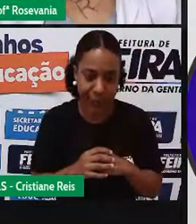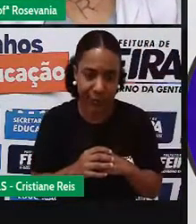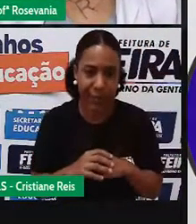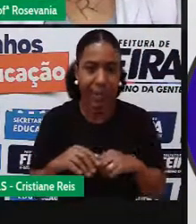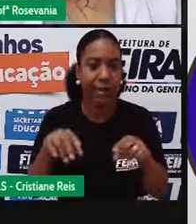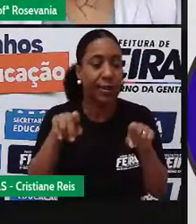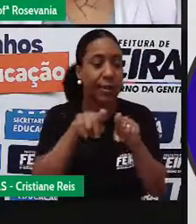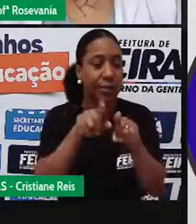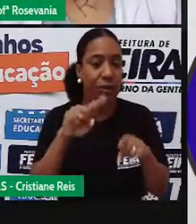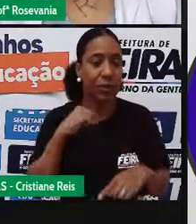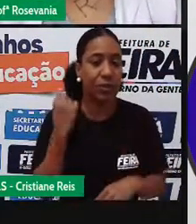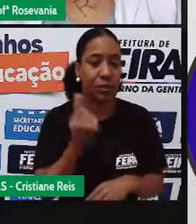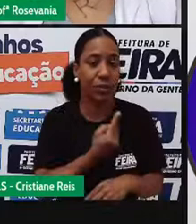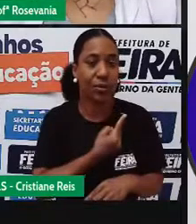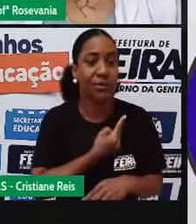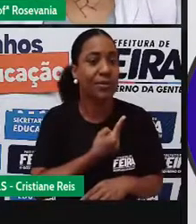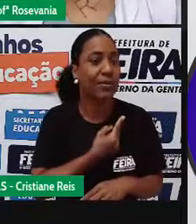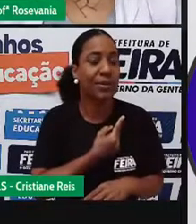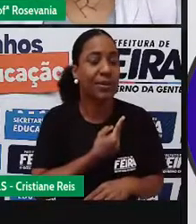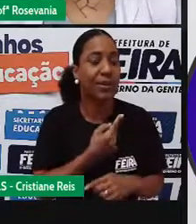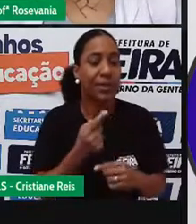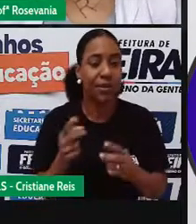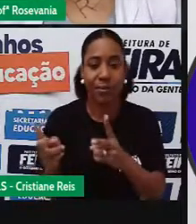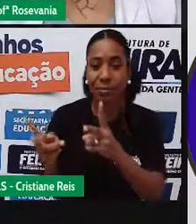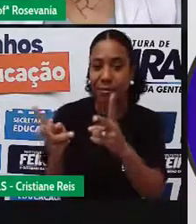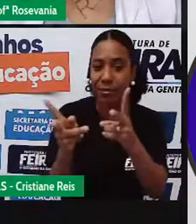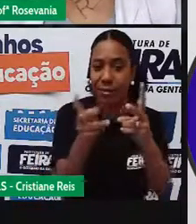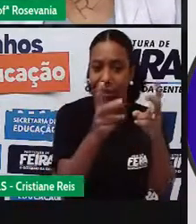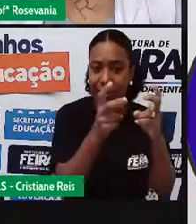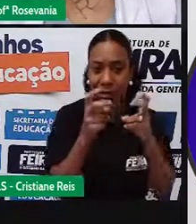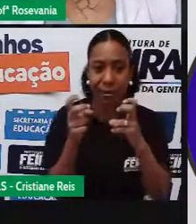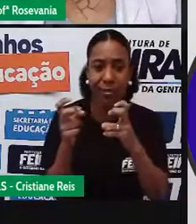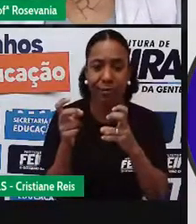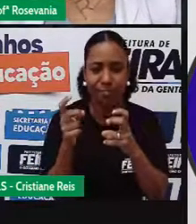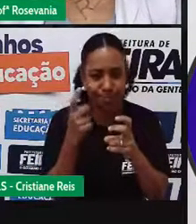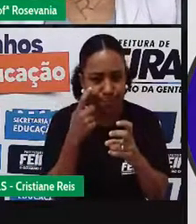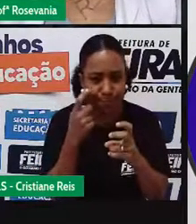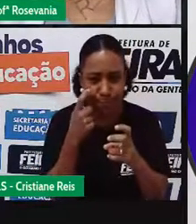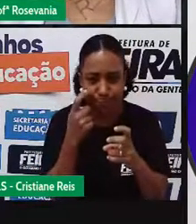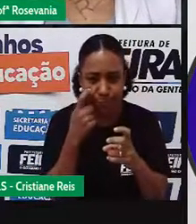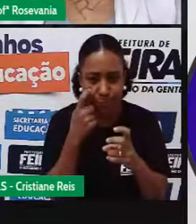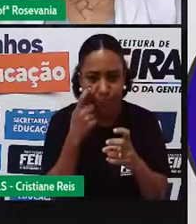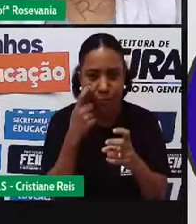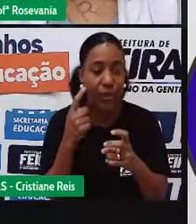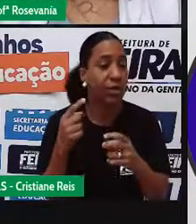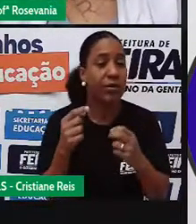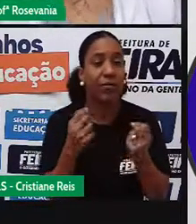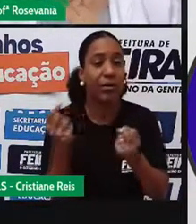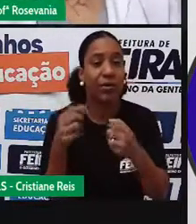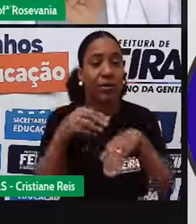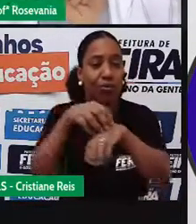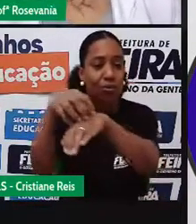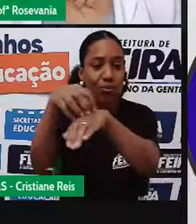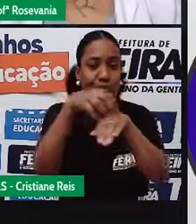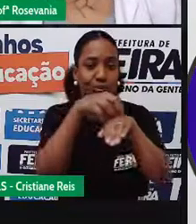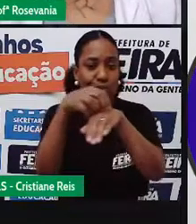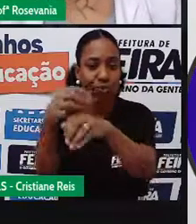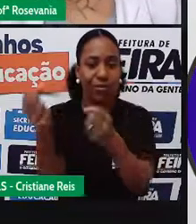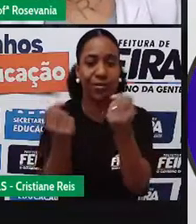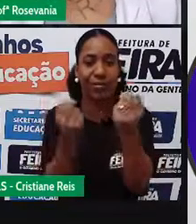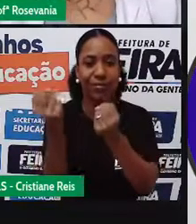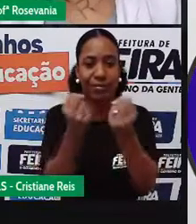percebe, né, que no nosso país, quem é o carro-chefe, né, quando se fala de rede de transporte, são os